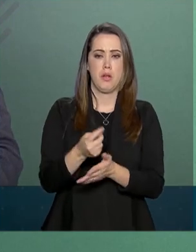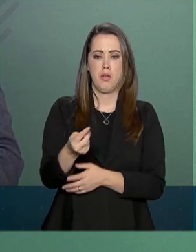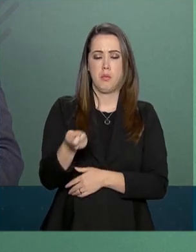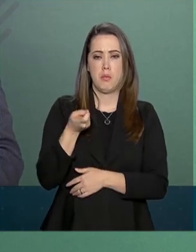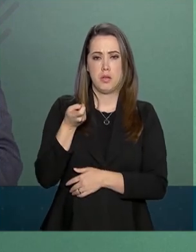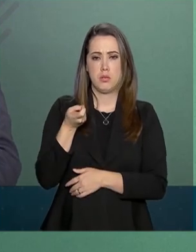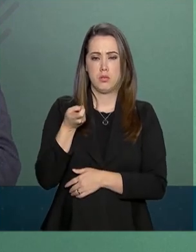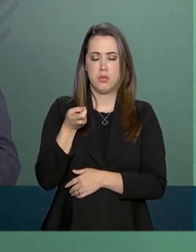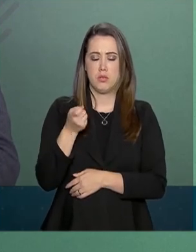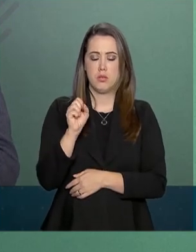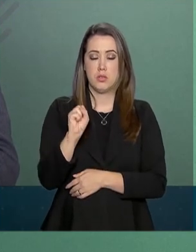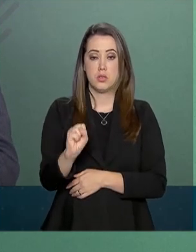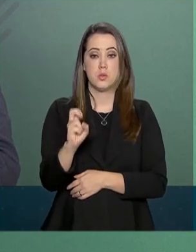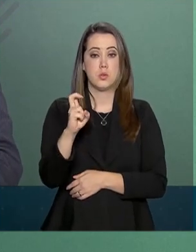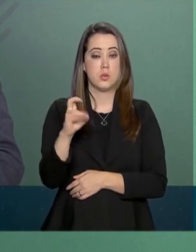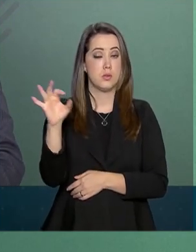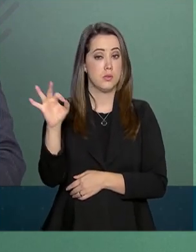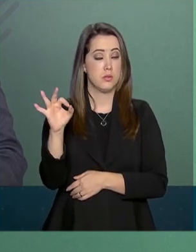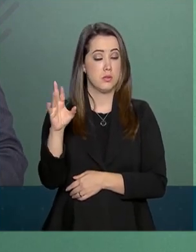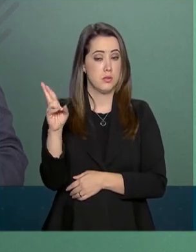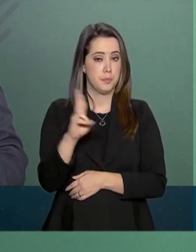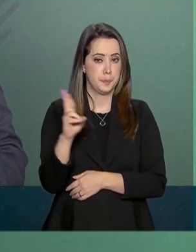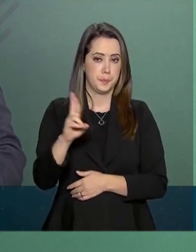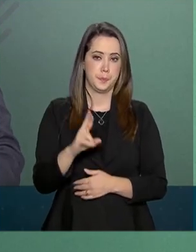é de R 85,00.